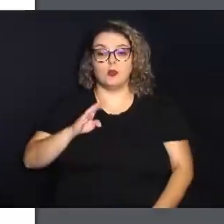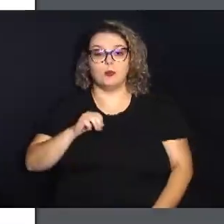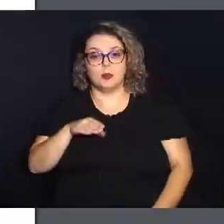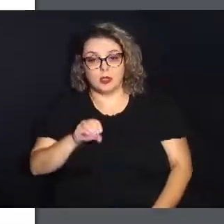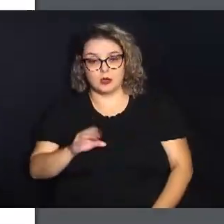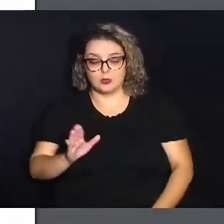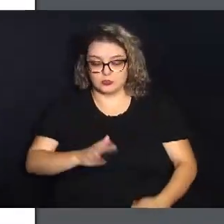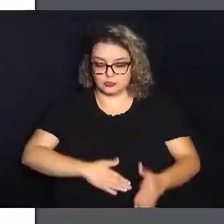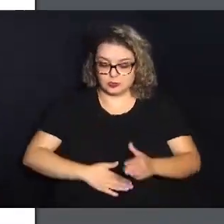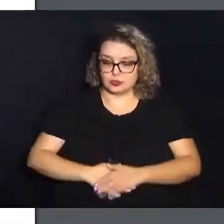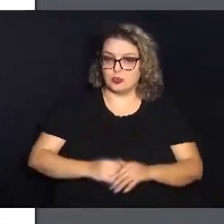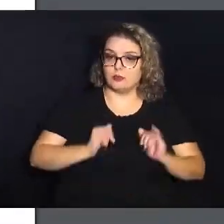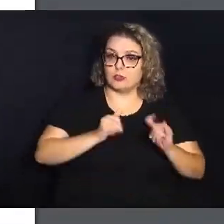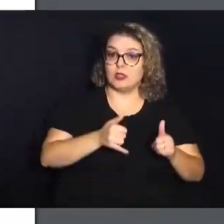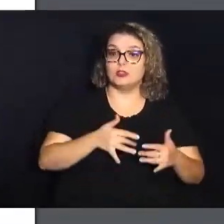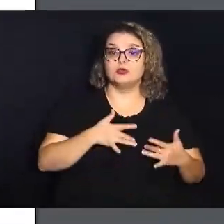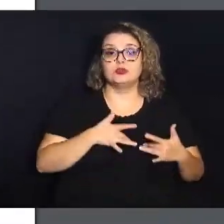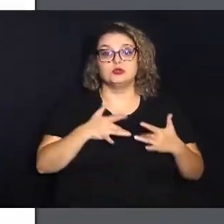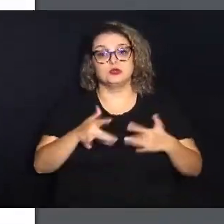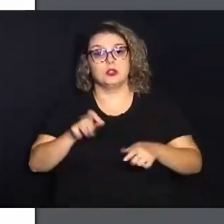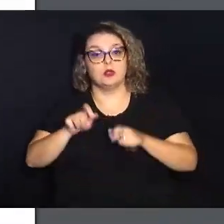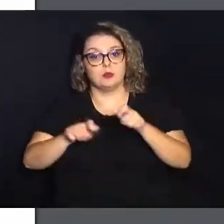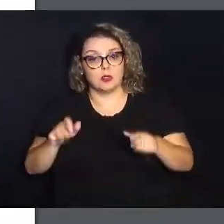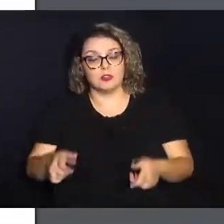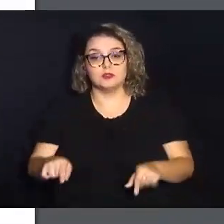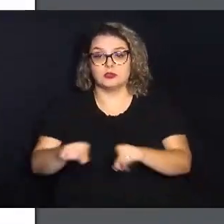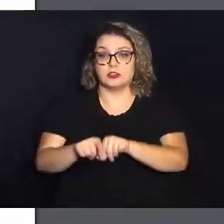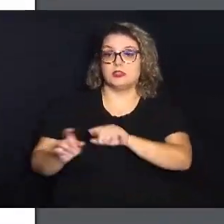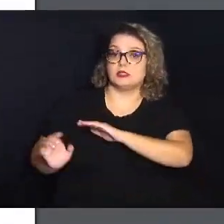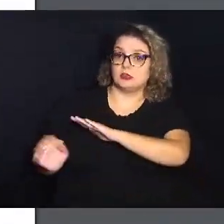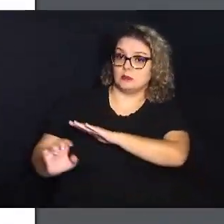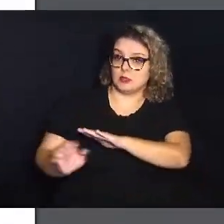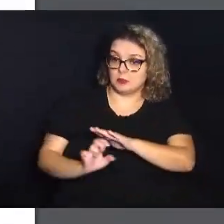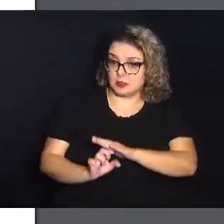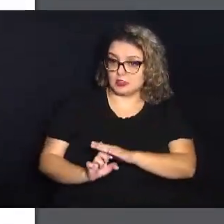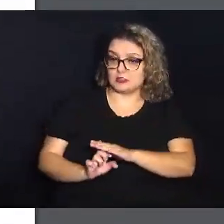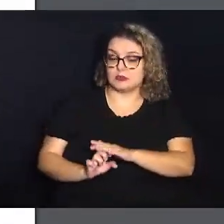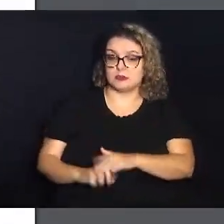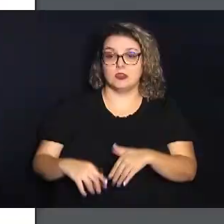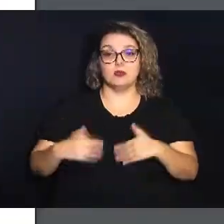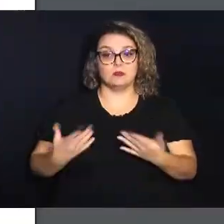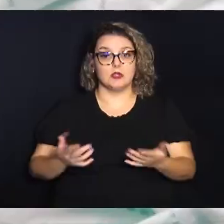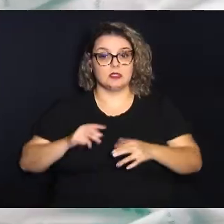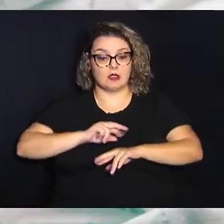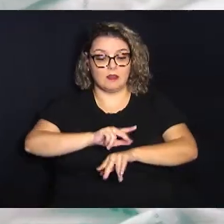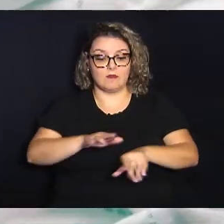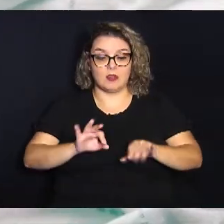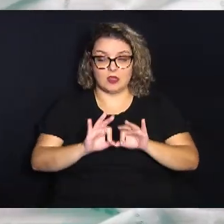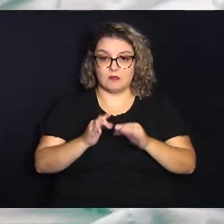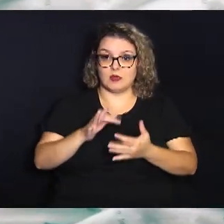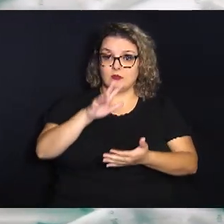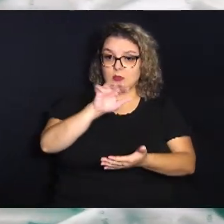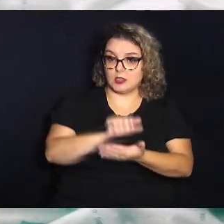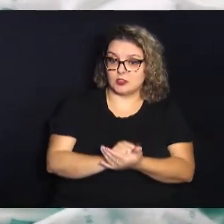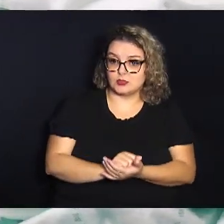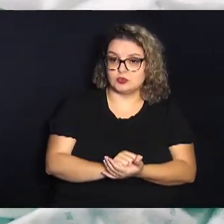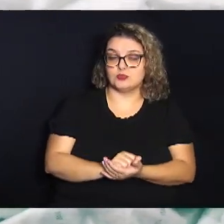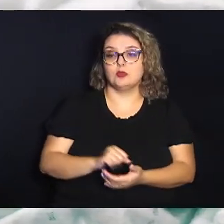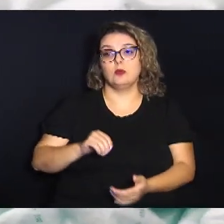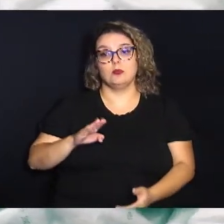banco de fraudas será mantido por meio de doações de pessoas físicas ou jurídicas Dentre as famílias